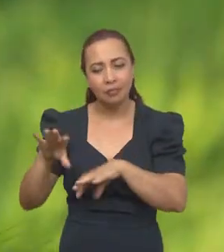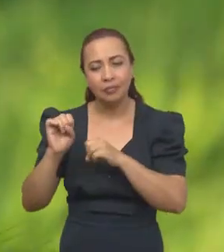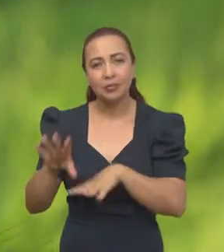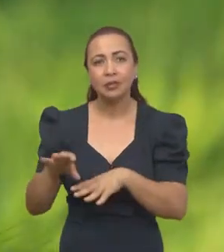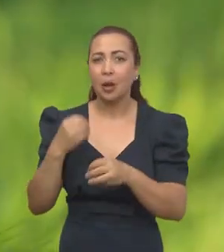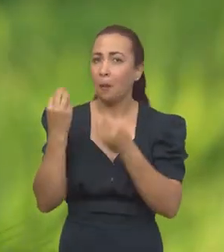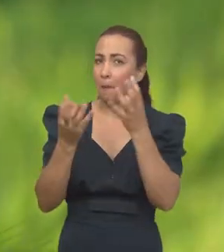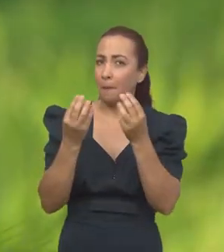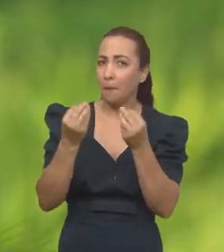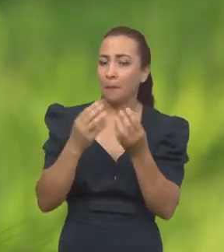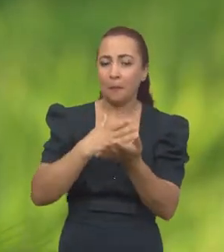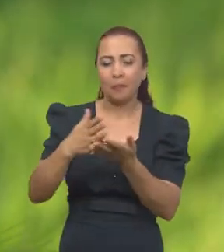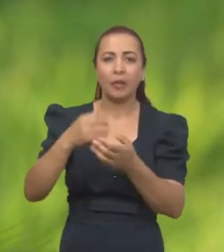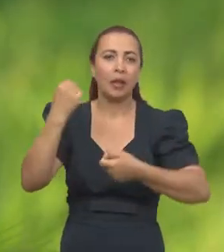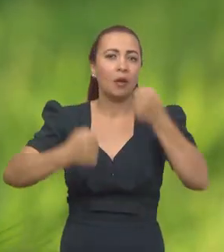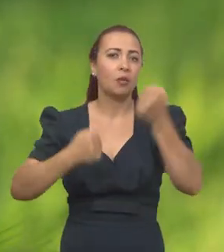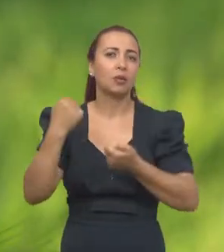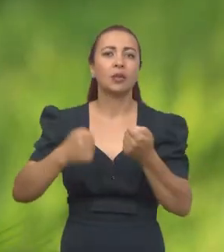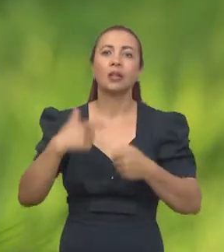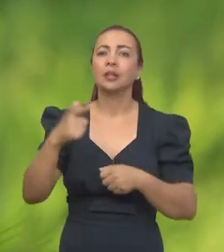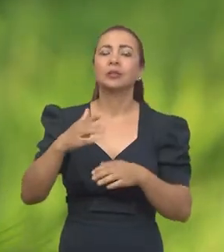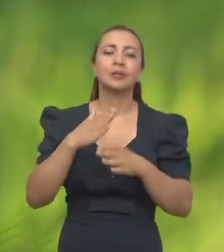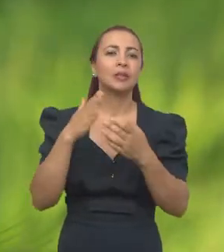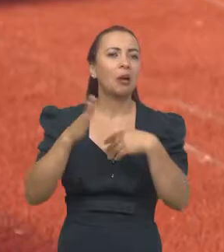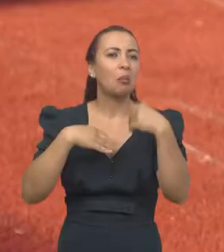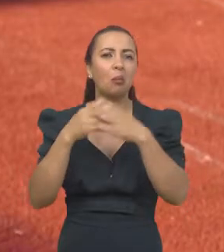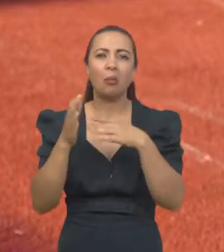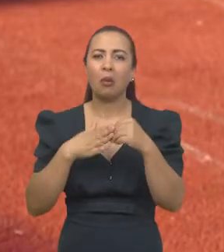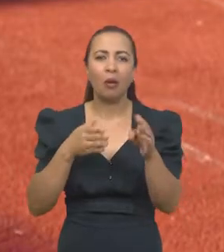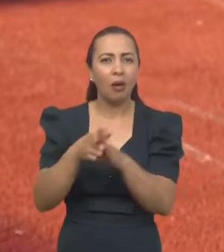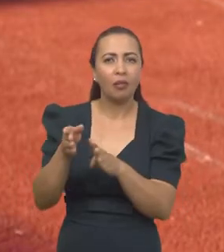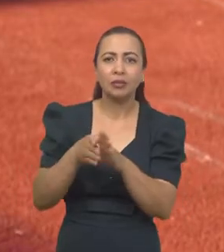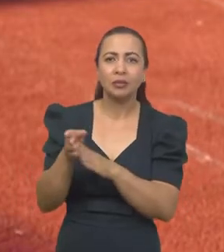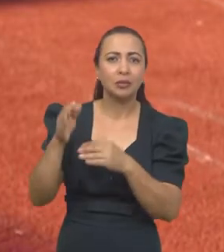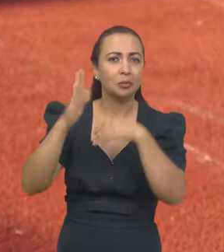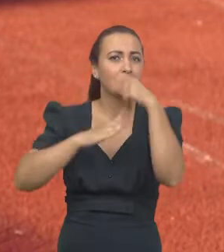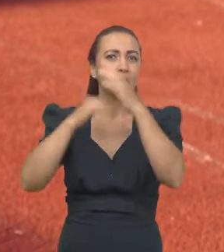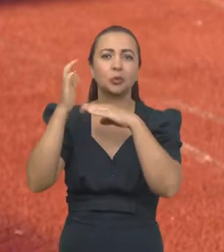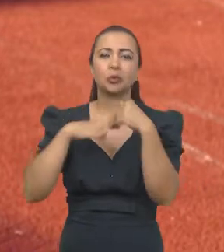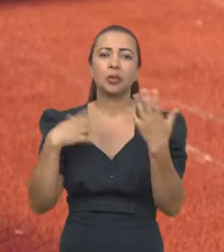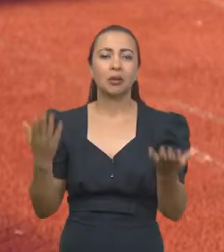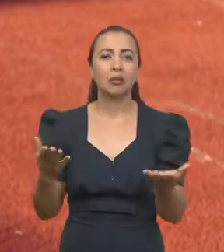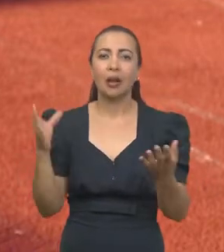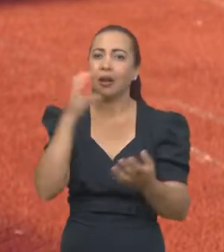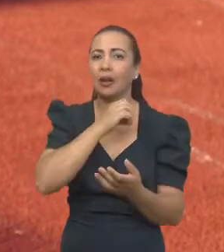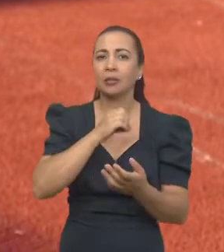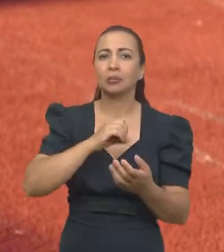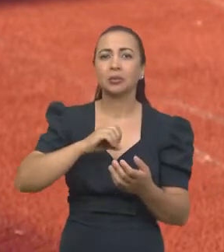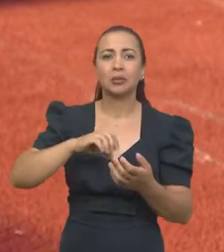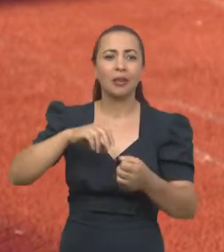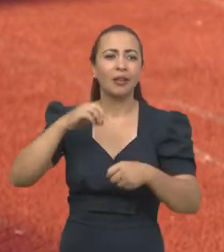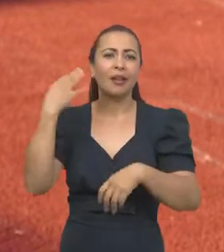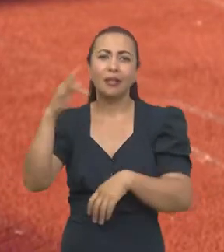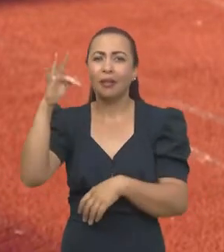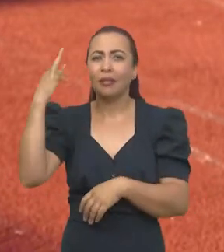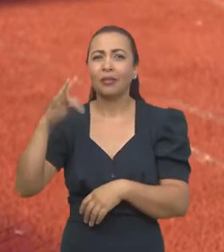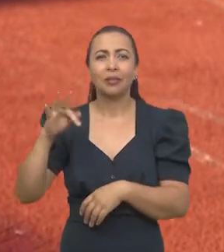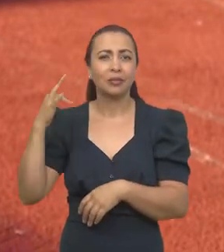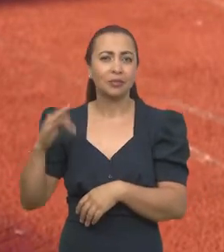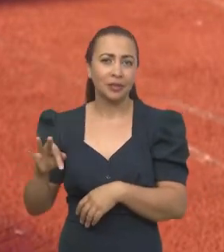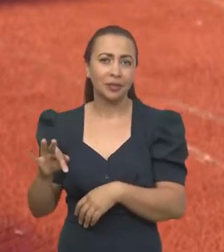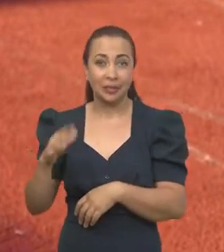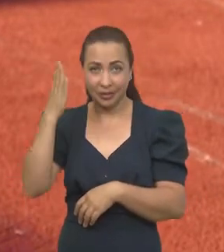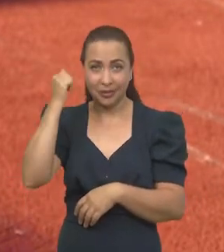Muitos começam a correr sem qualquer tipo de orientação profissional e rapidamente se machucam. Sabe aquela história de você